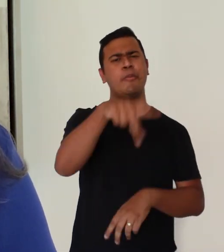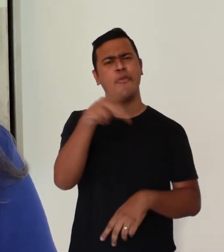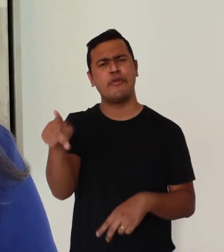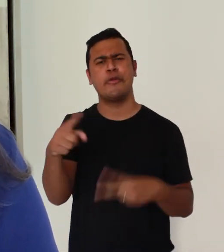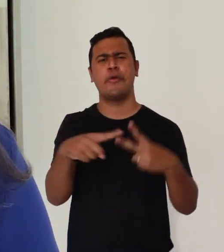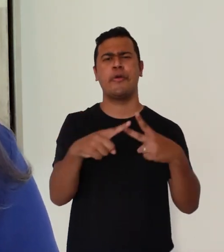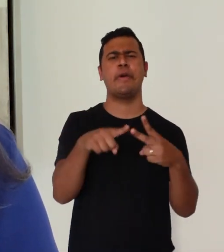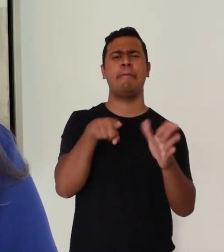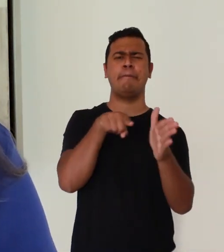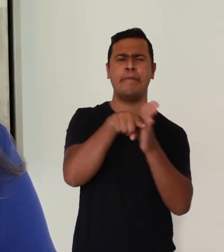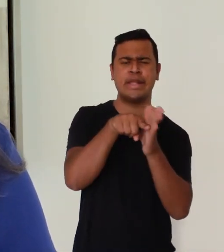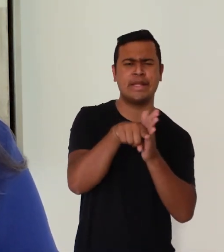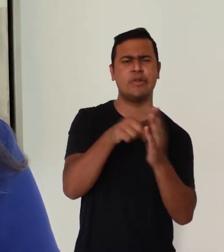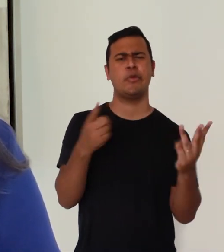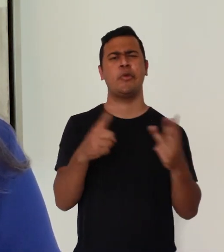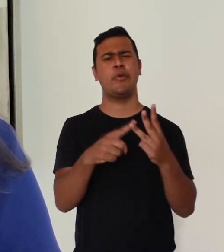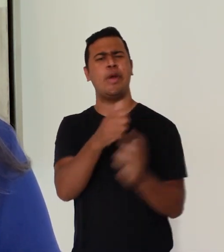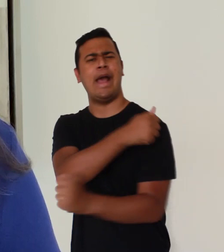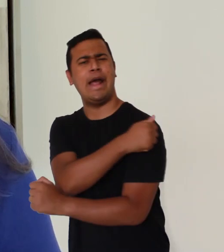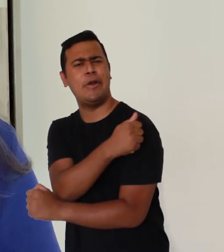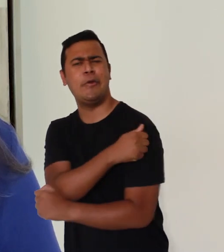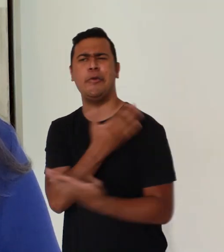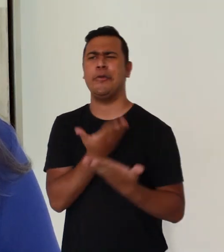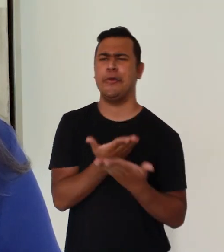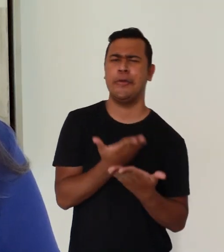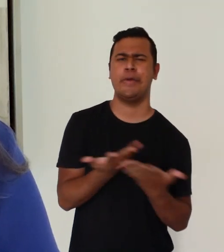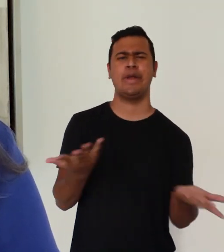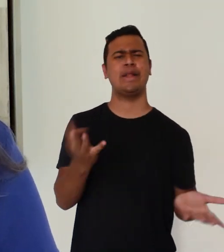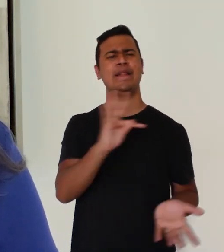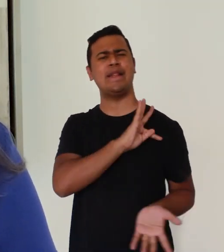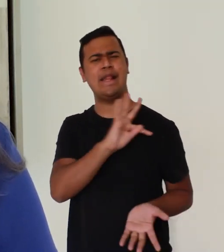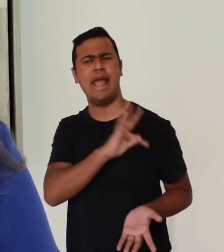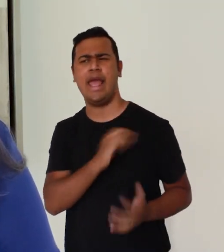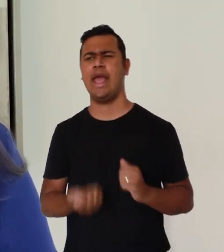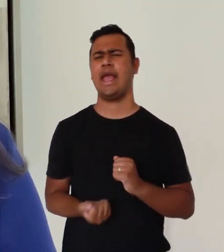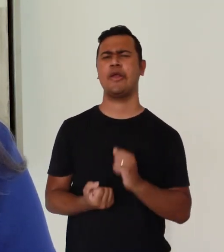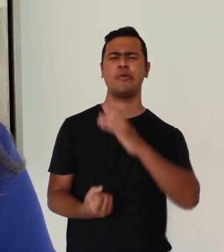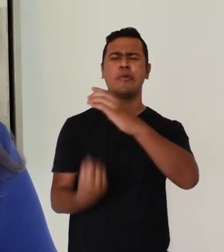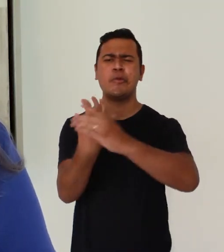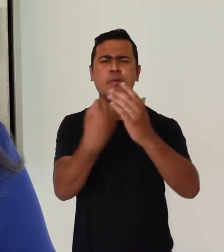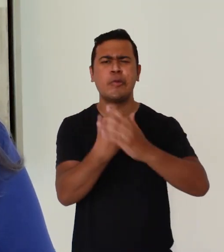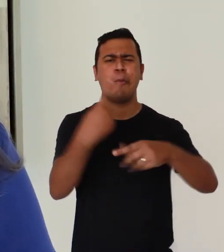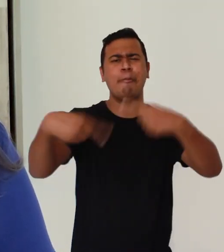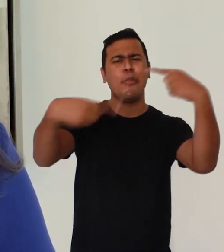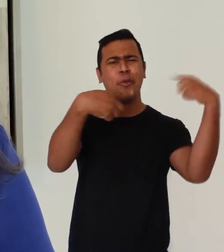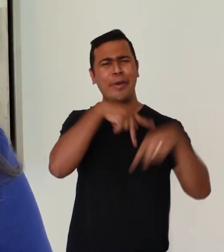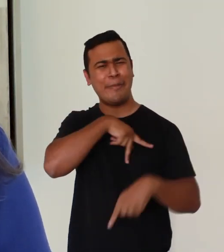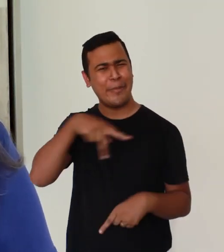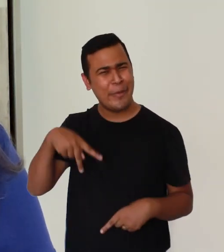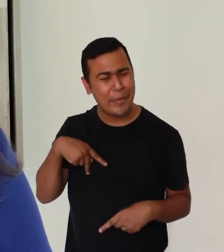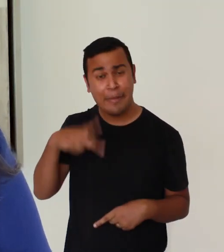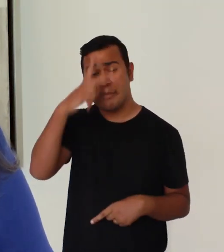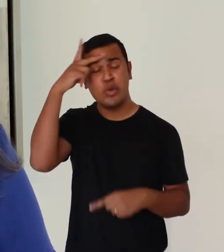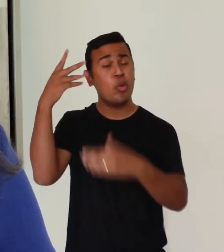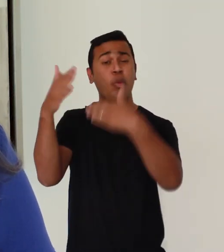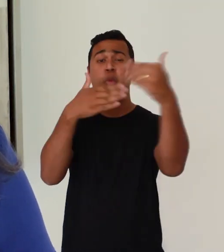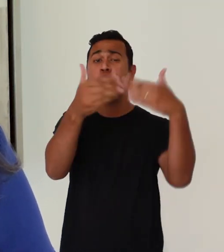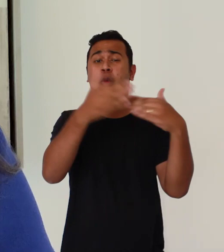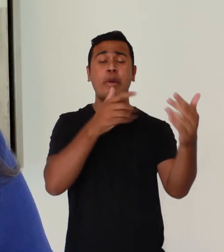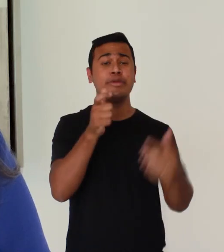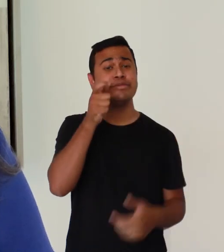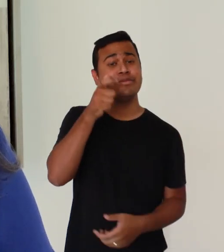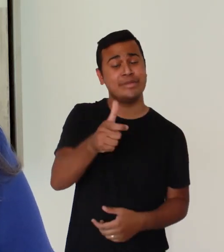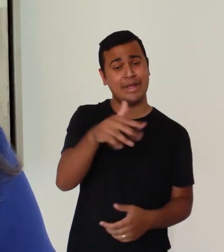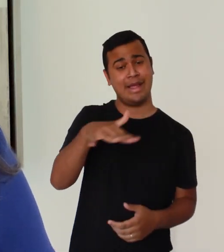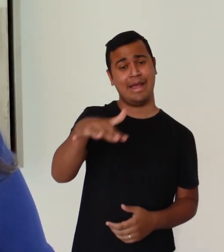para professores, pesquisadores, estudantes, técnicos, formuladores de políticas públicas e todos que tenham